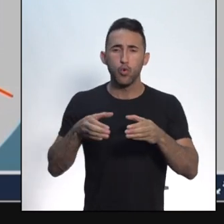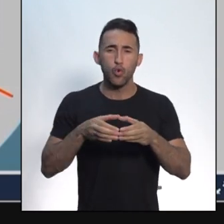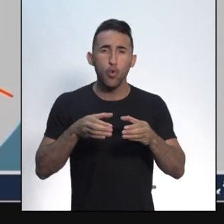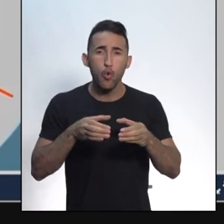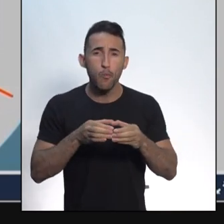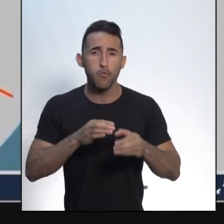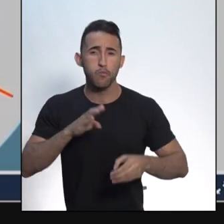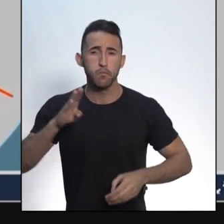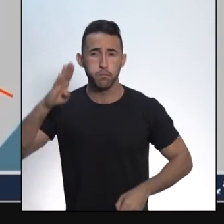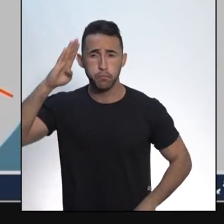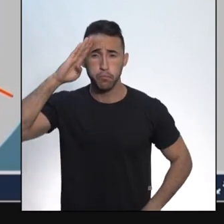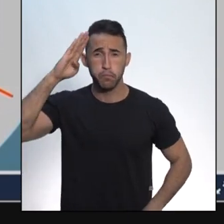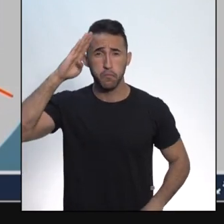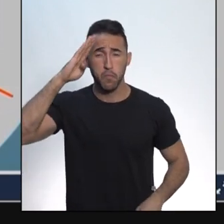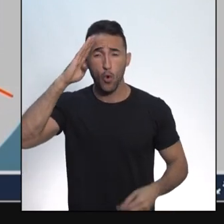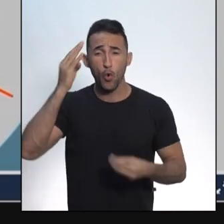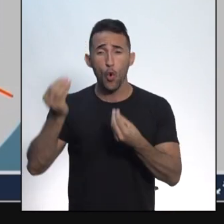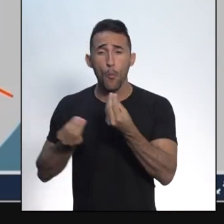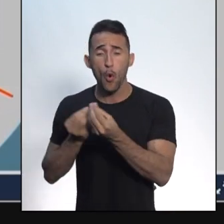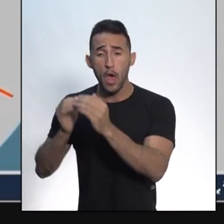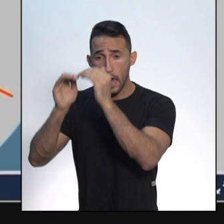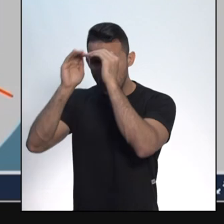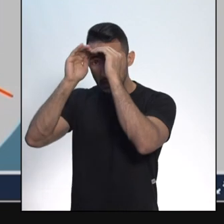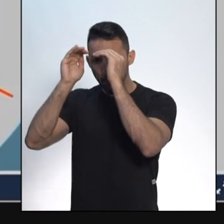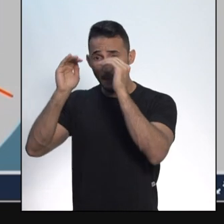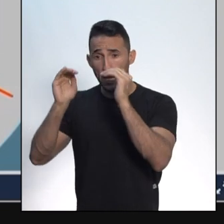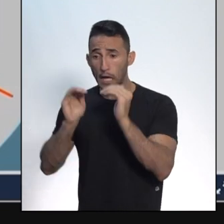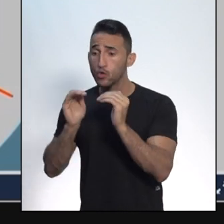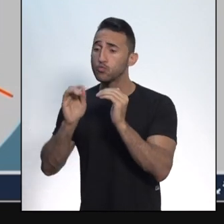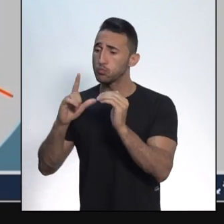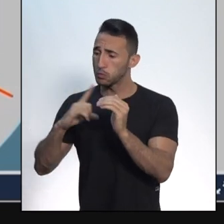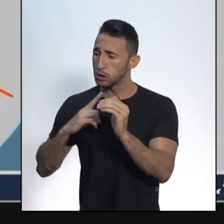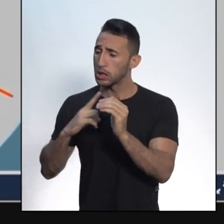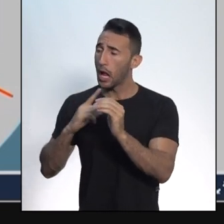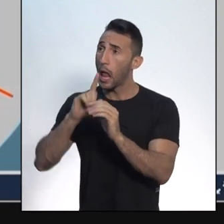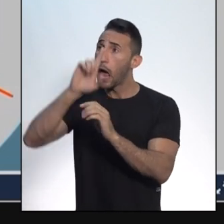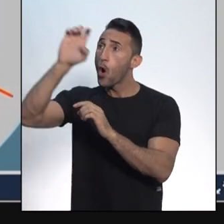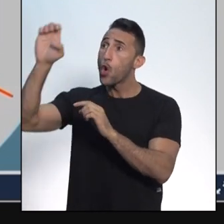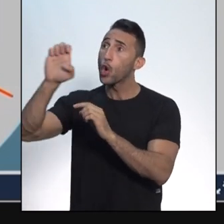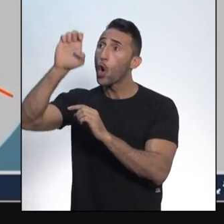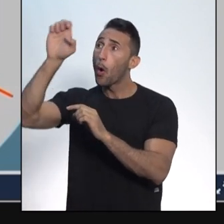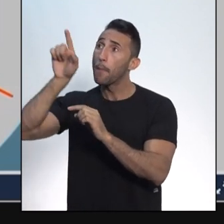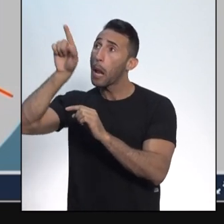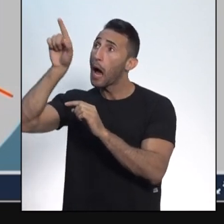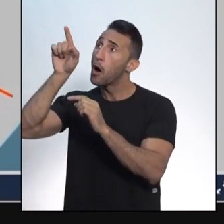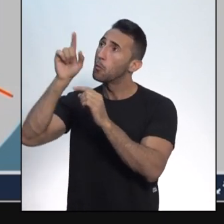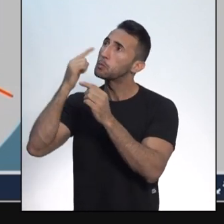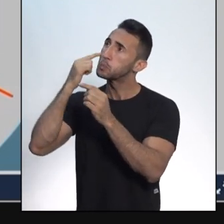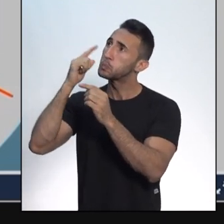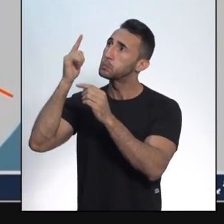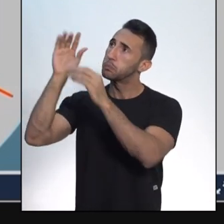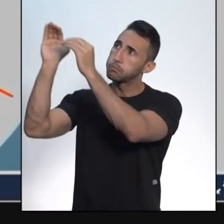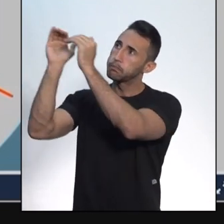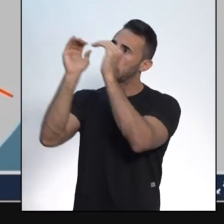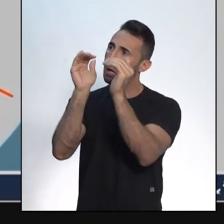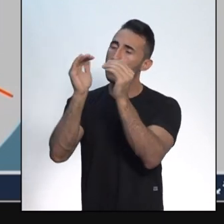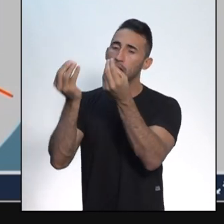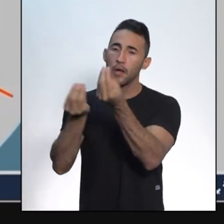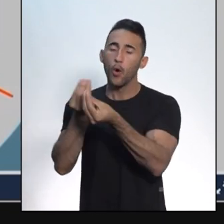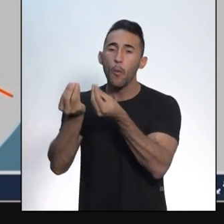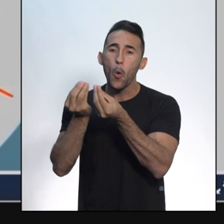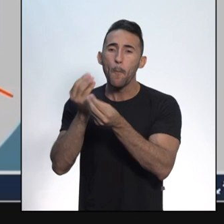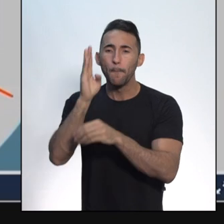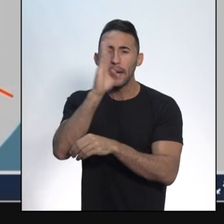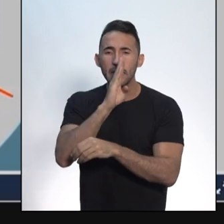respeito que os Estados Unidos conquistaram em relação à Europa, que era o centro do mundo. Então, quando o Brasil